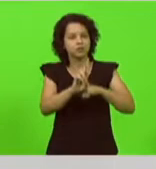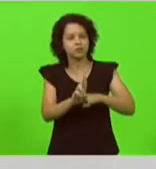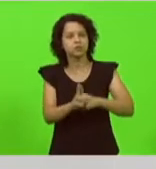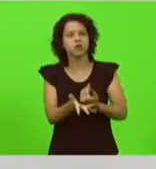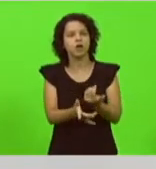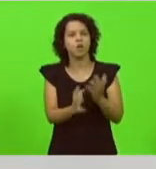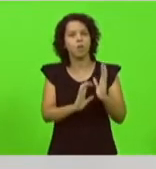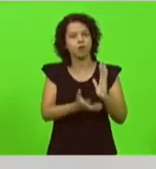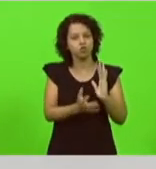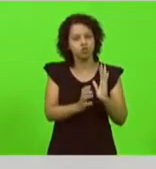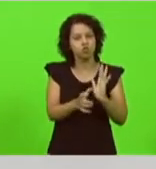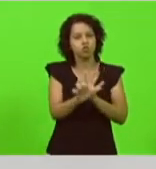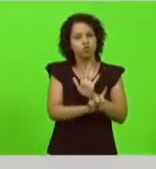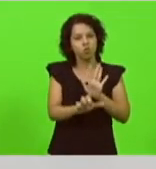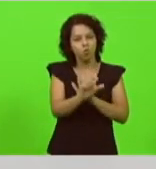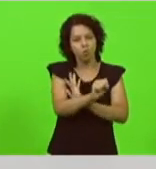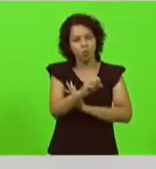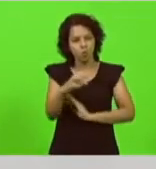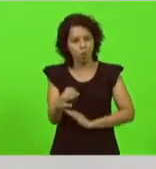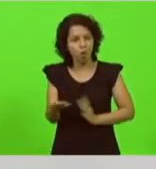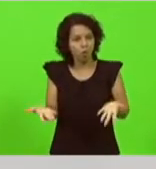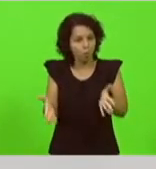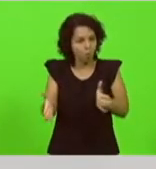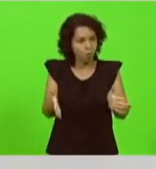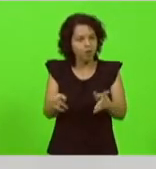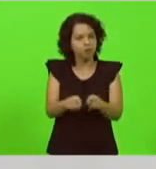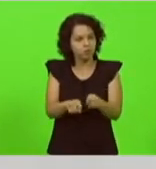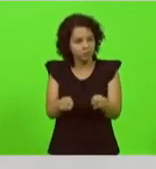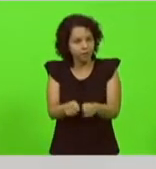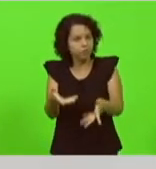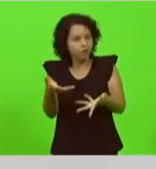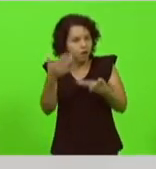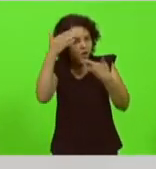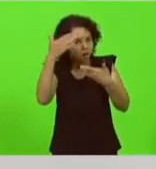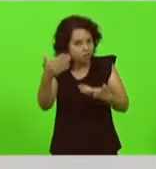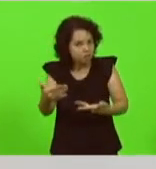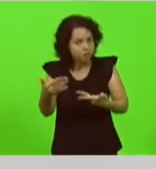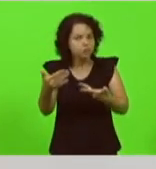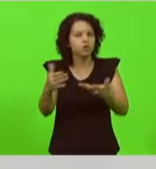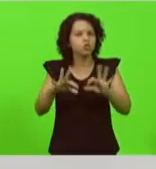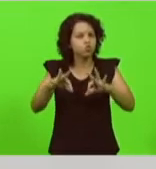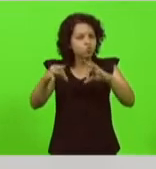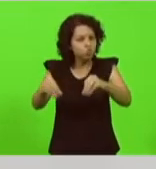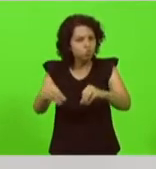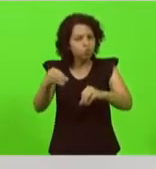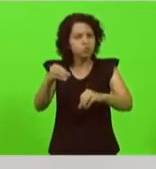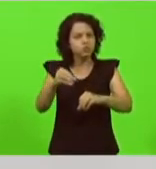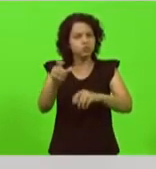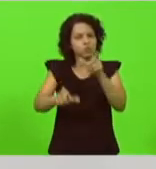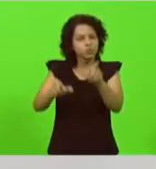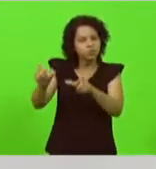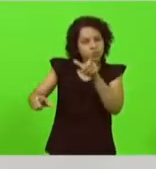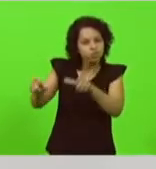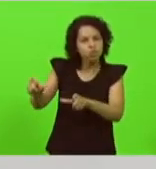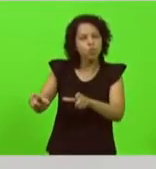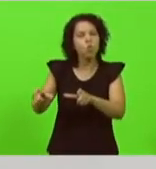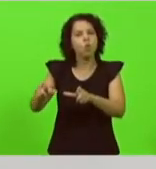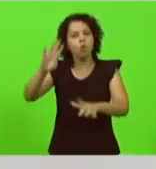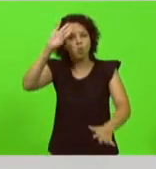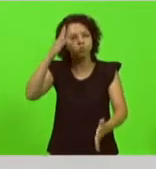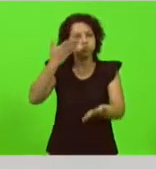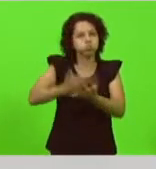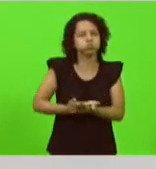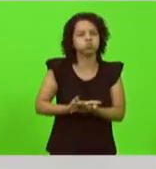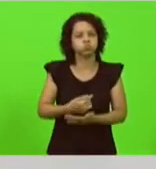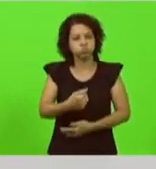Legislativo de Santa Catarina. Neste momento, gostaria também de agradecer a todas as pessoas que depositaram a sua confiança